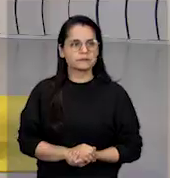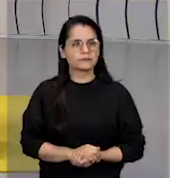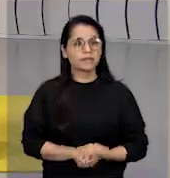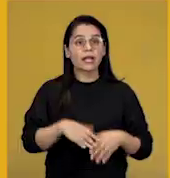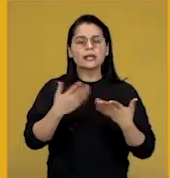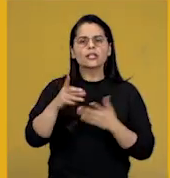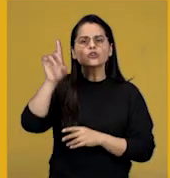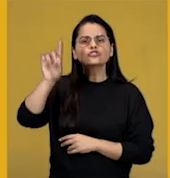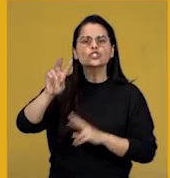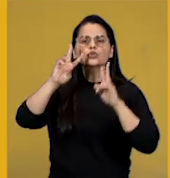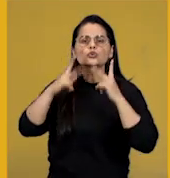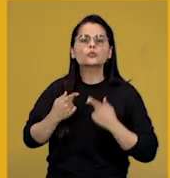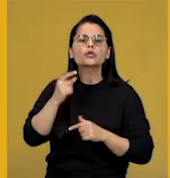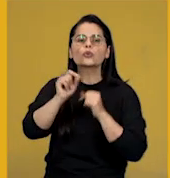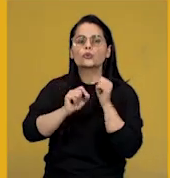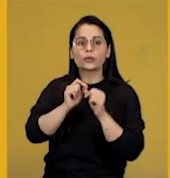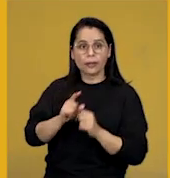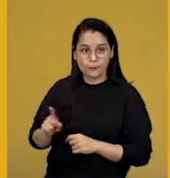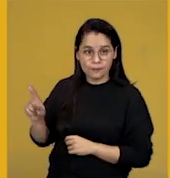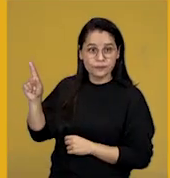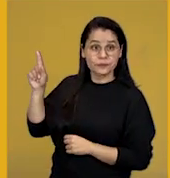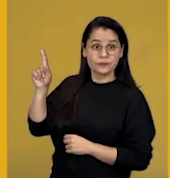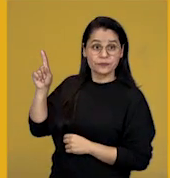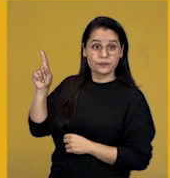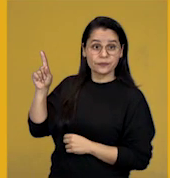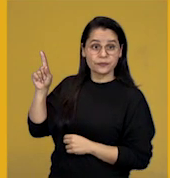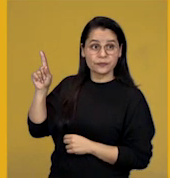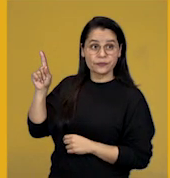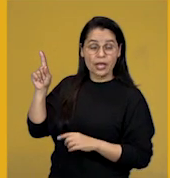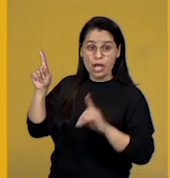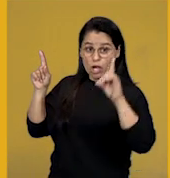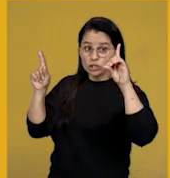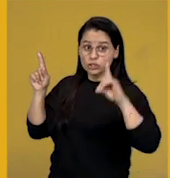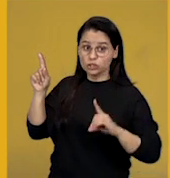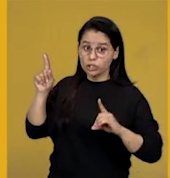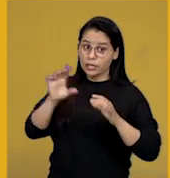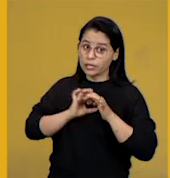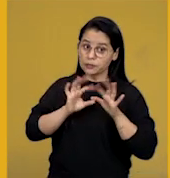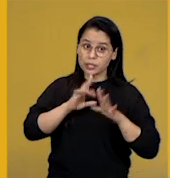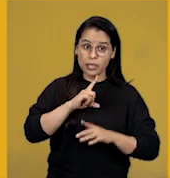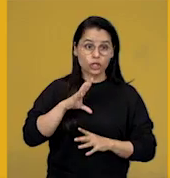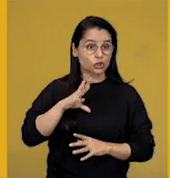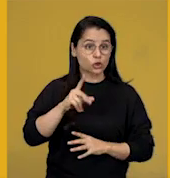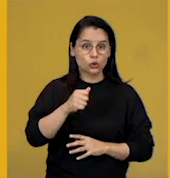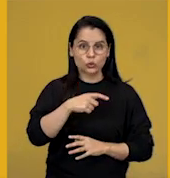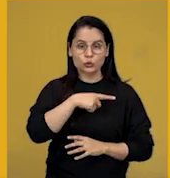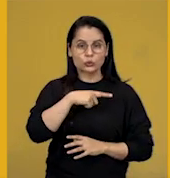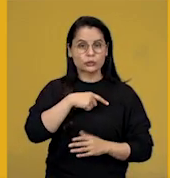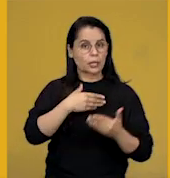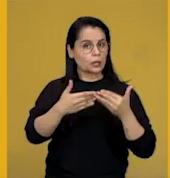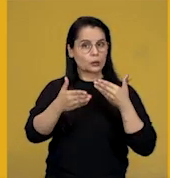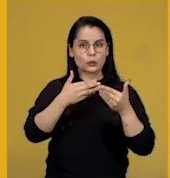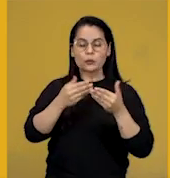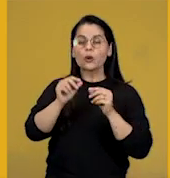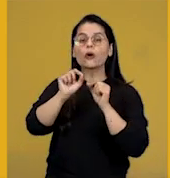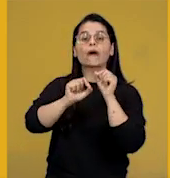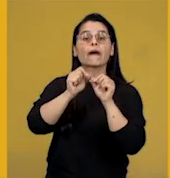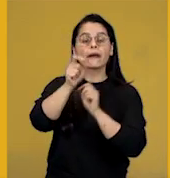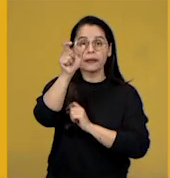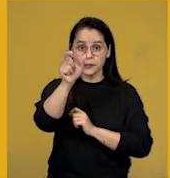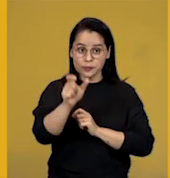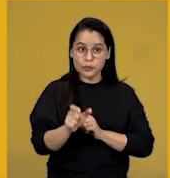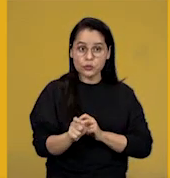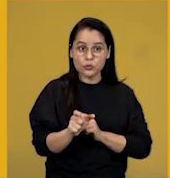Direitos humanos são direitos e liberdades. Aqui todos têm direito, não importa quem seja,